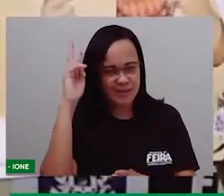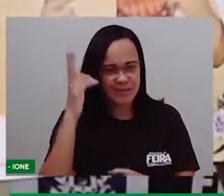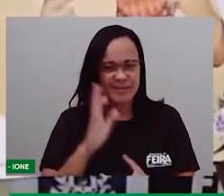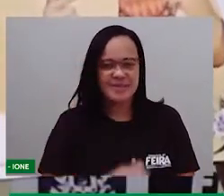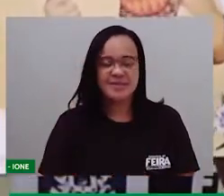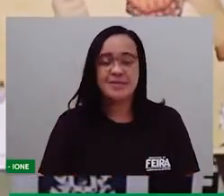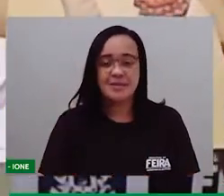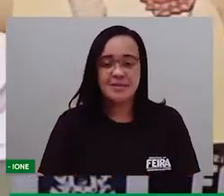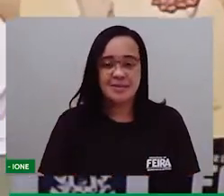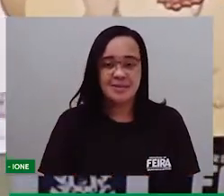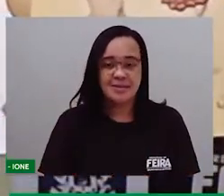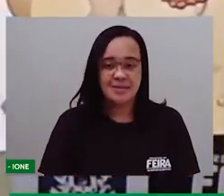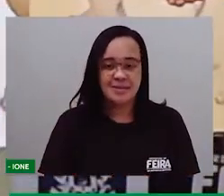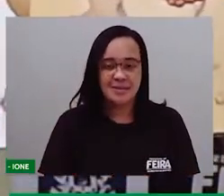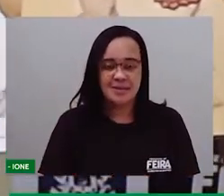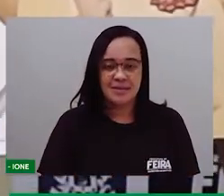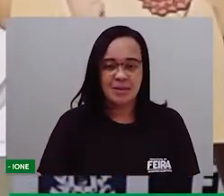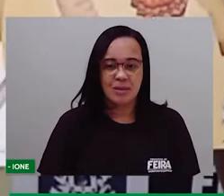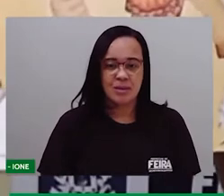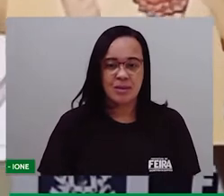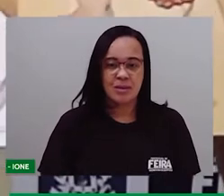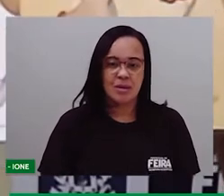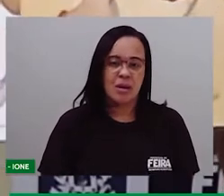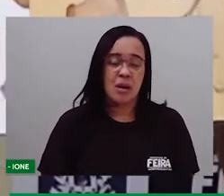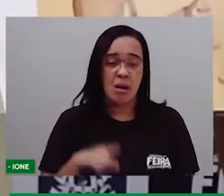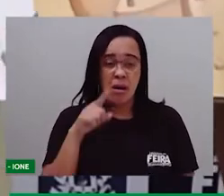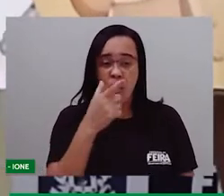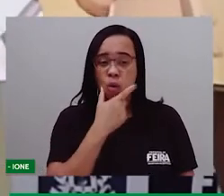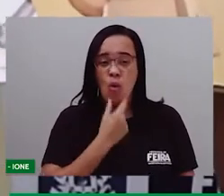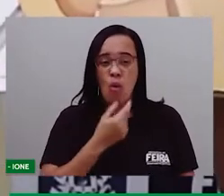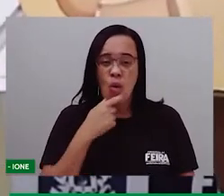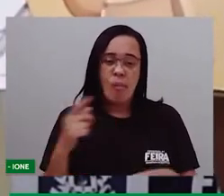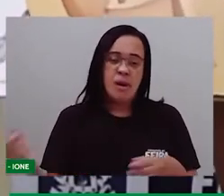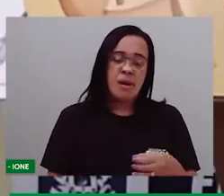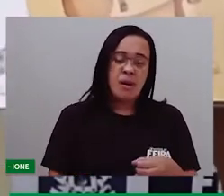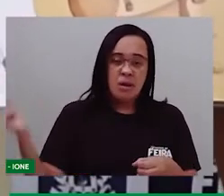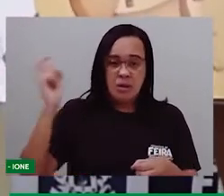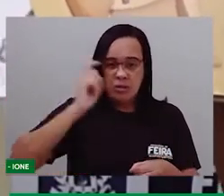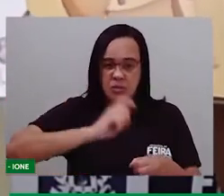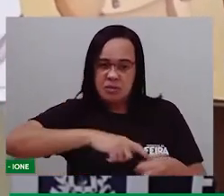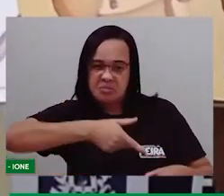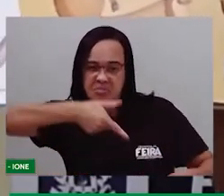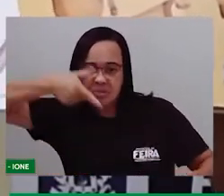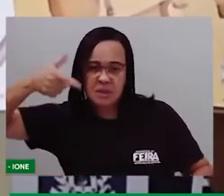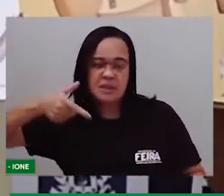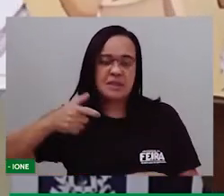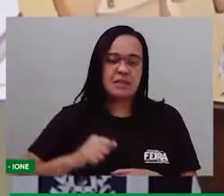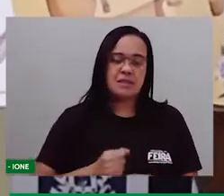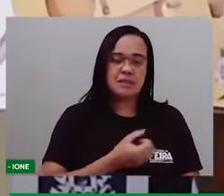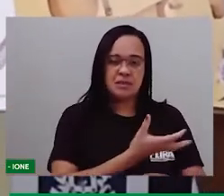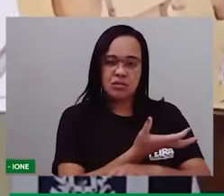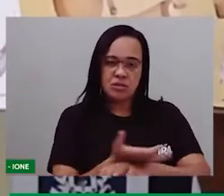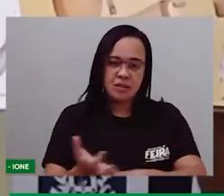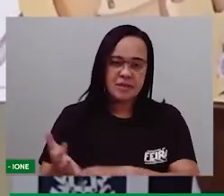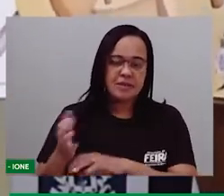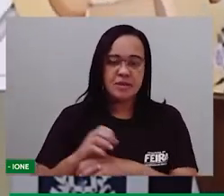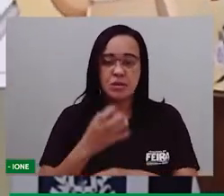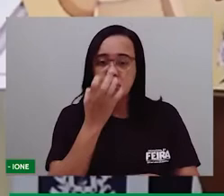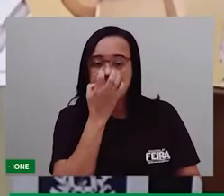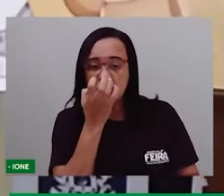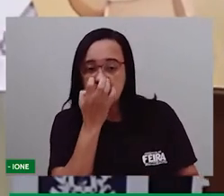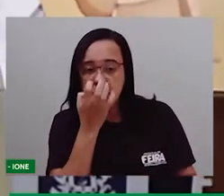Eu voltava da caçada pela lameira do jardim. Trezou meu cano.